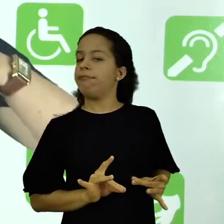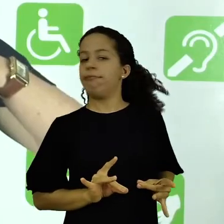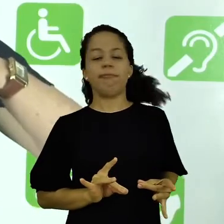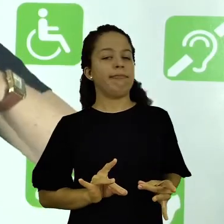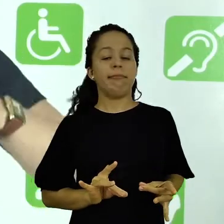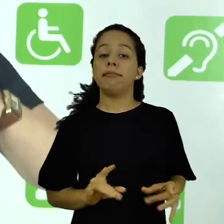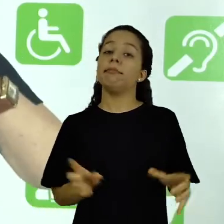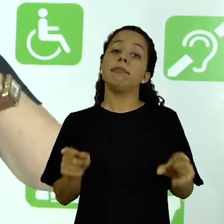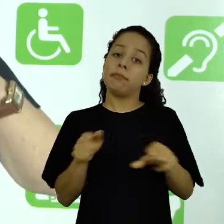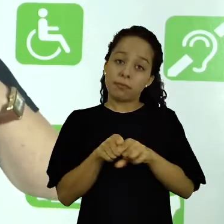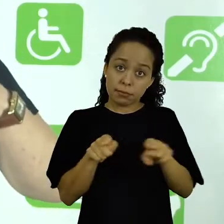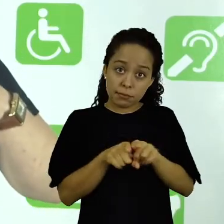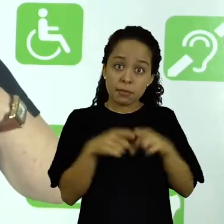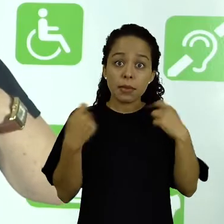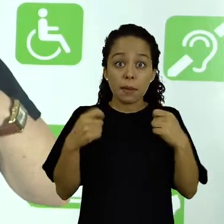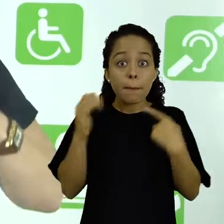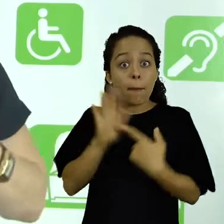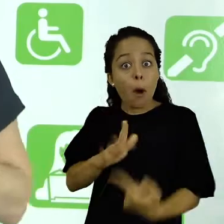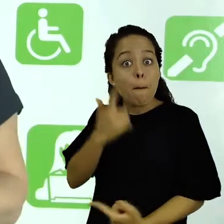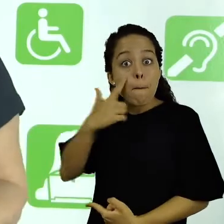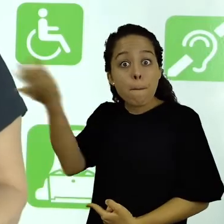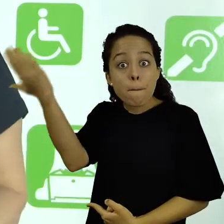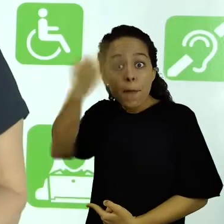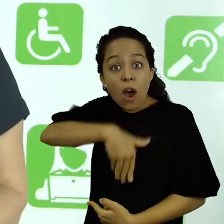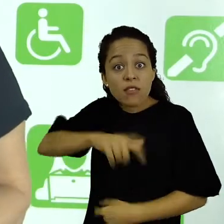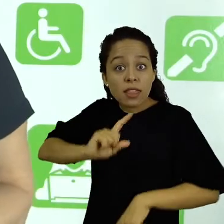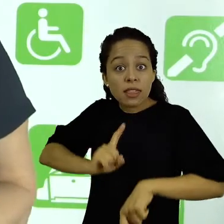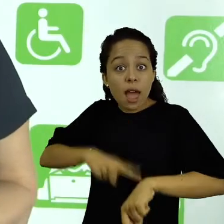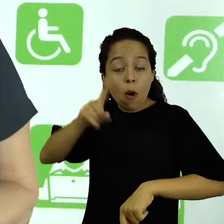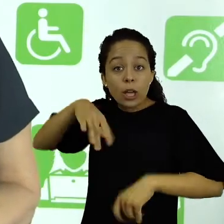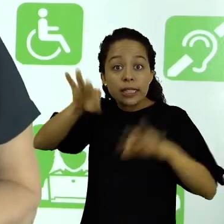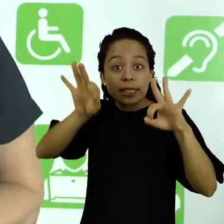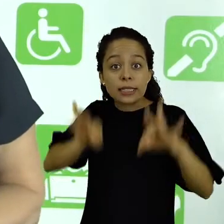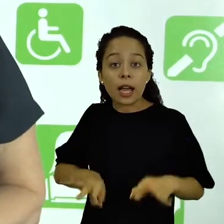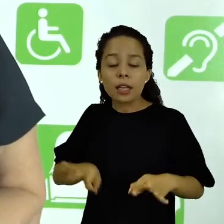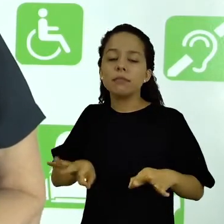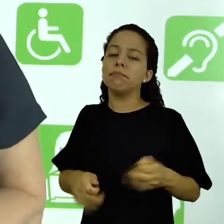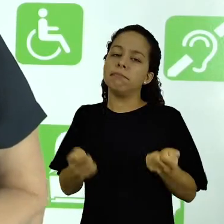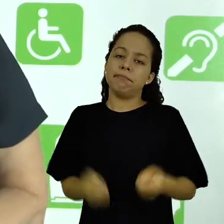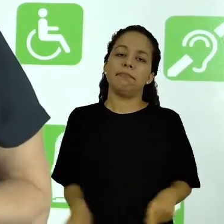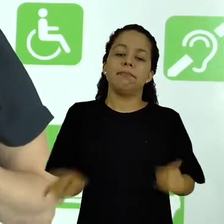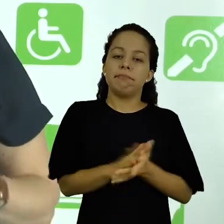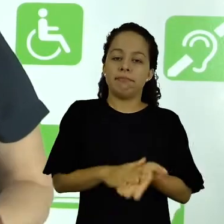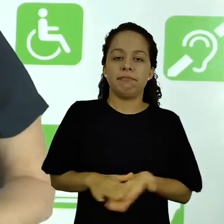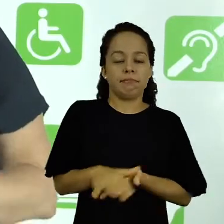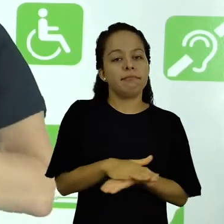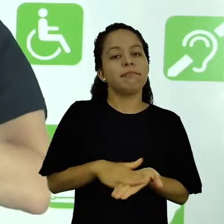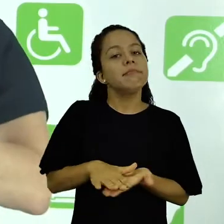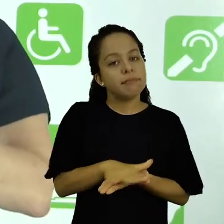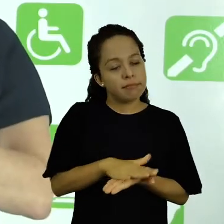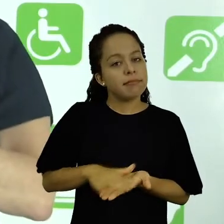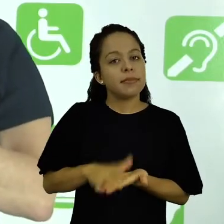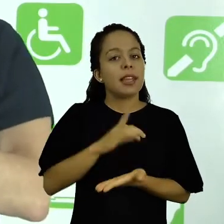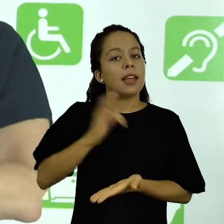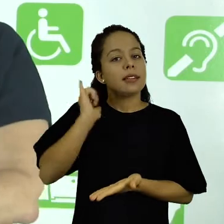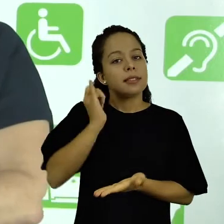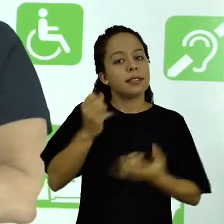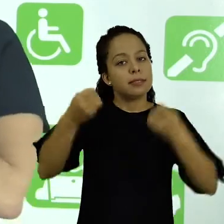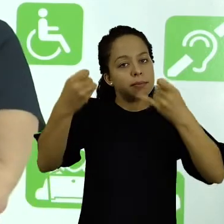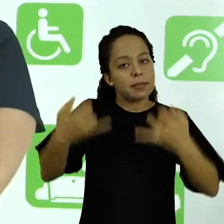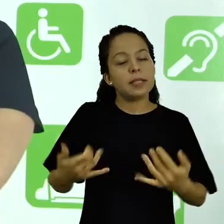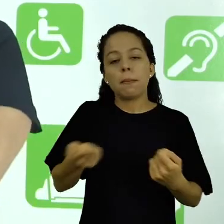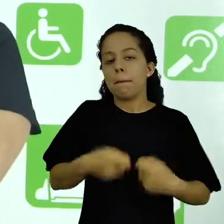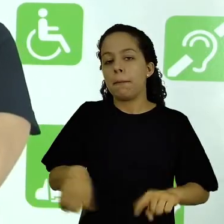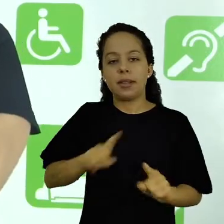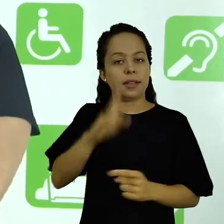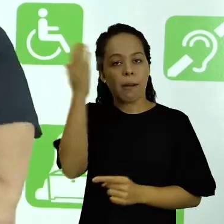requer uma demonstração exata, certa, do que se está